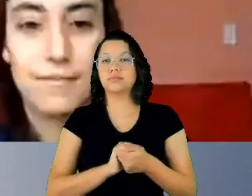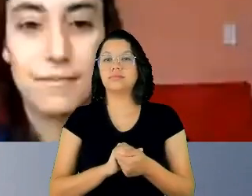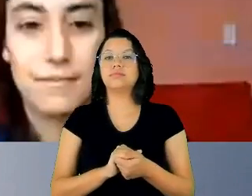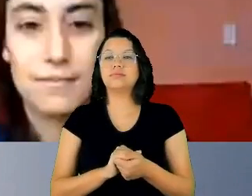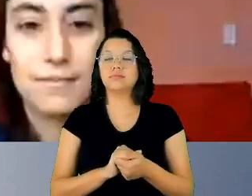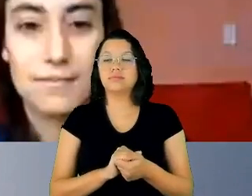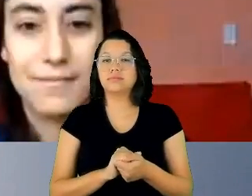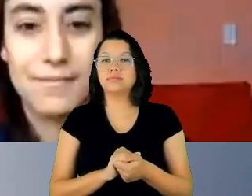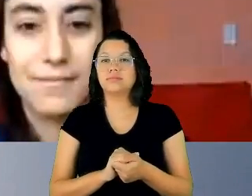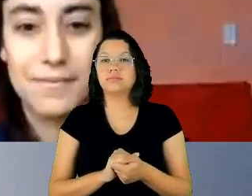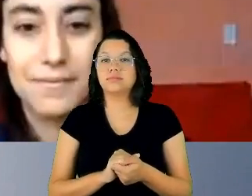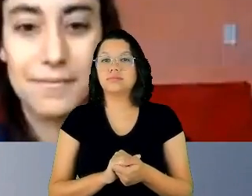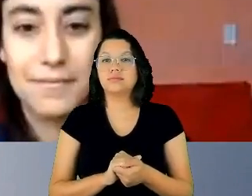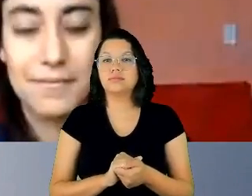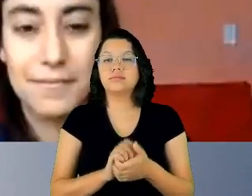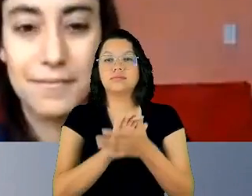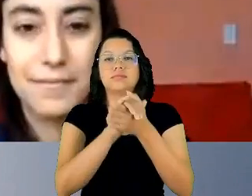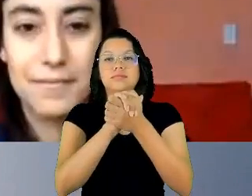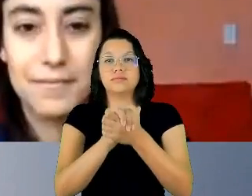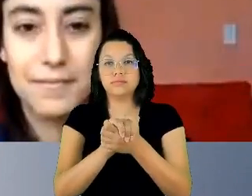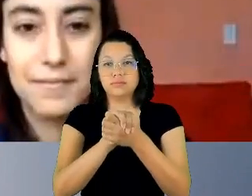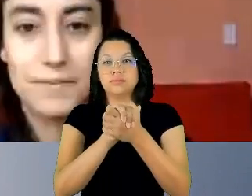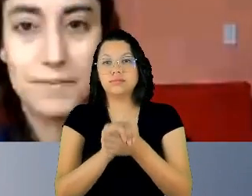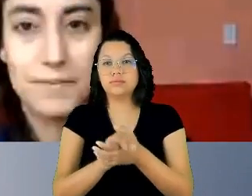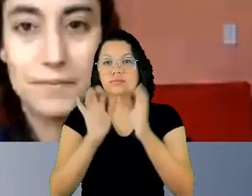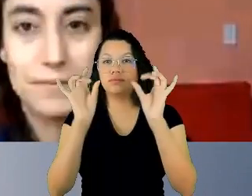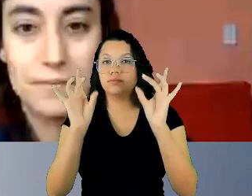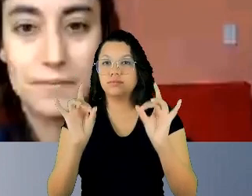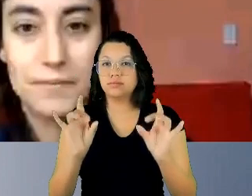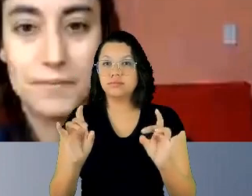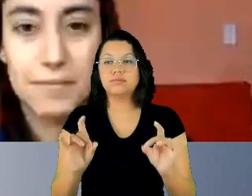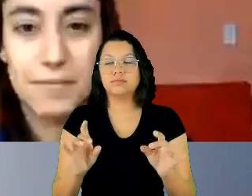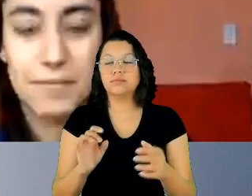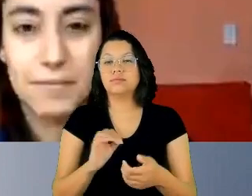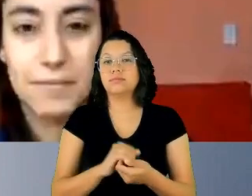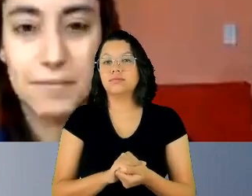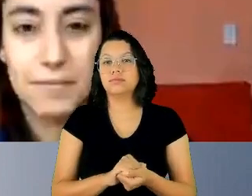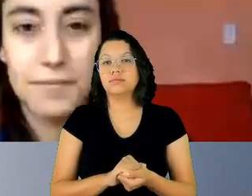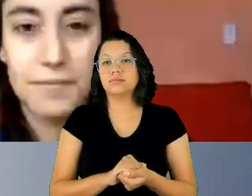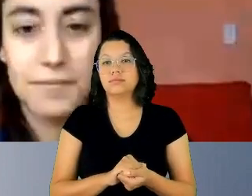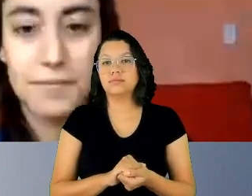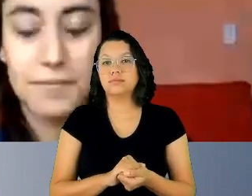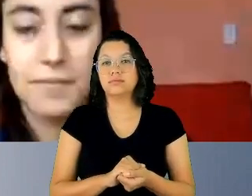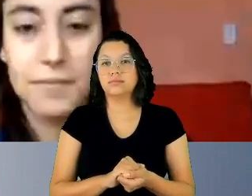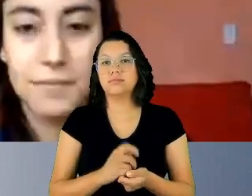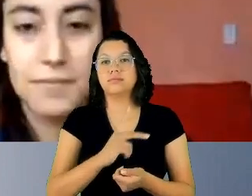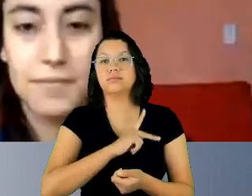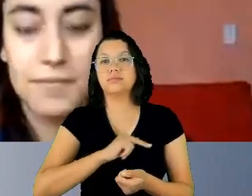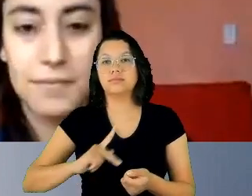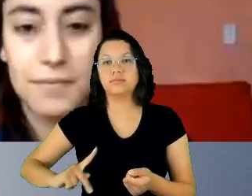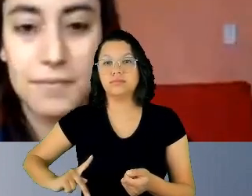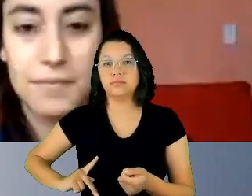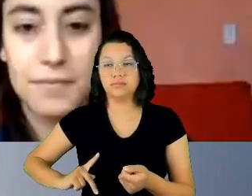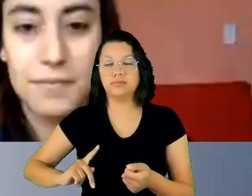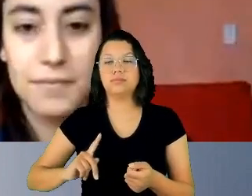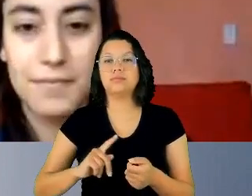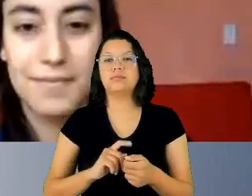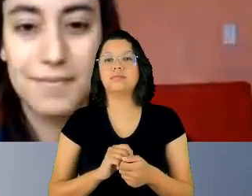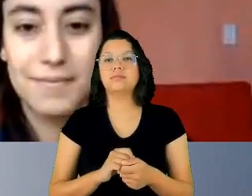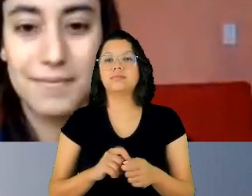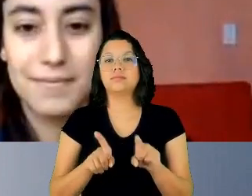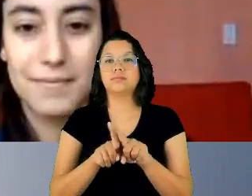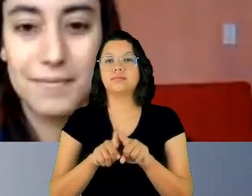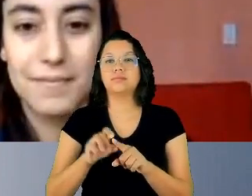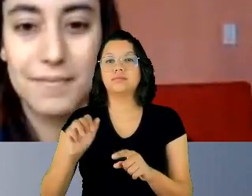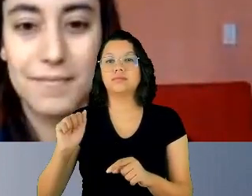ouvem. Meu cumprimento especial, além do nosso presidente, a Amanda,